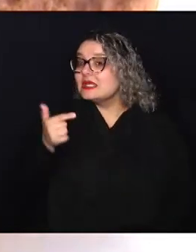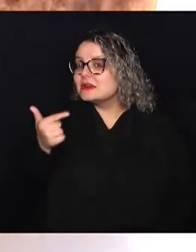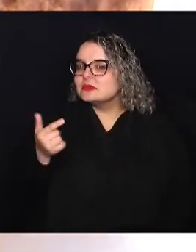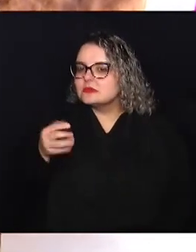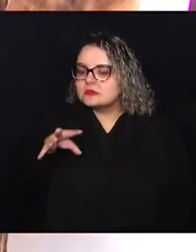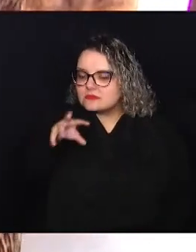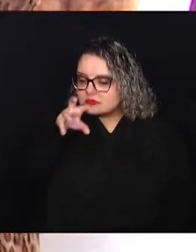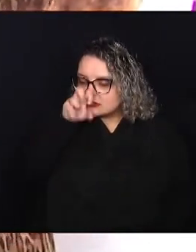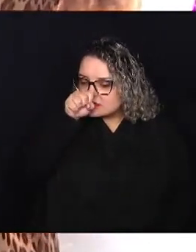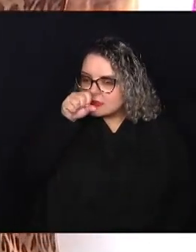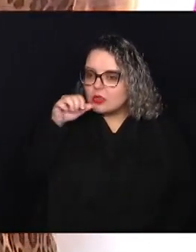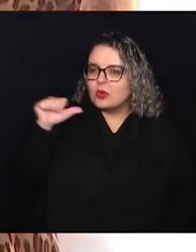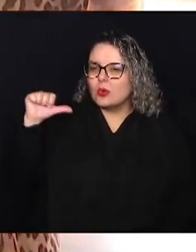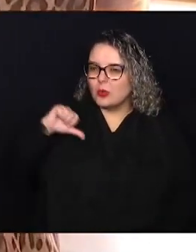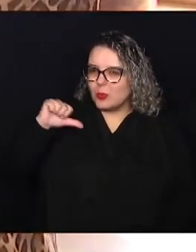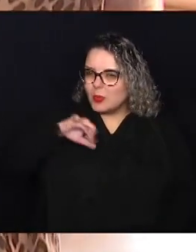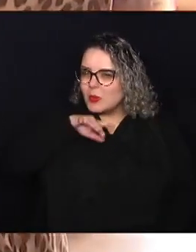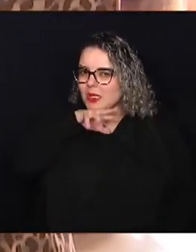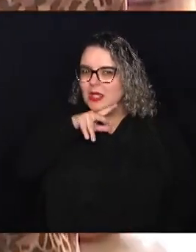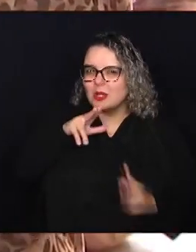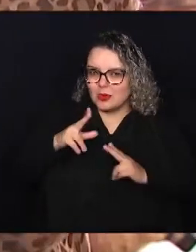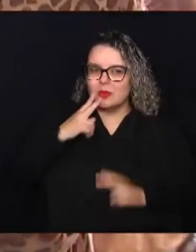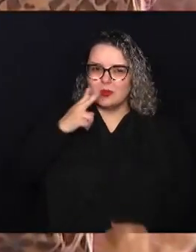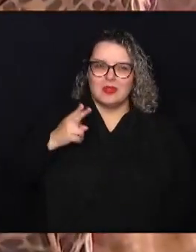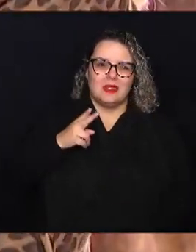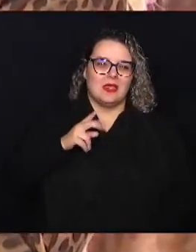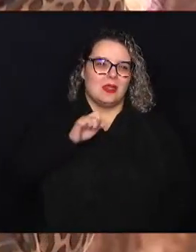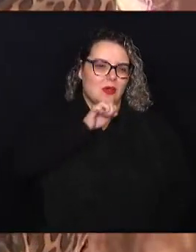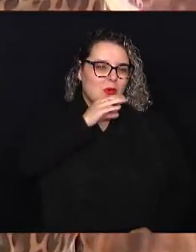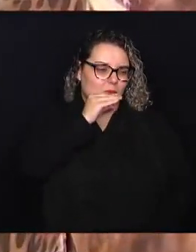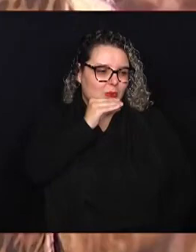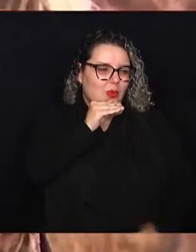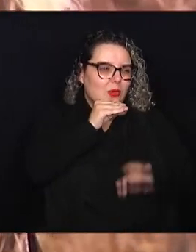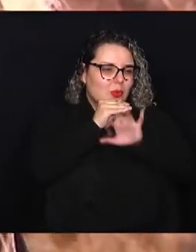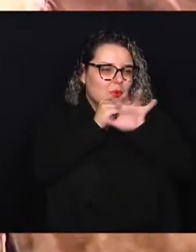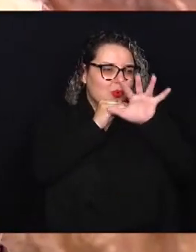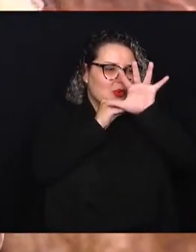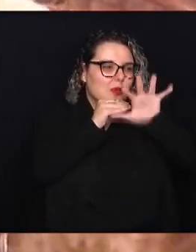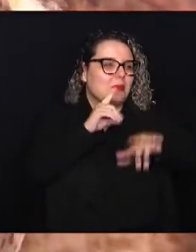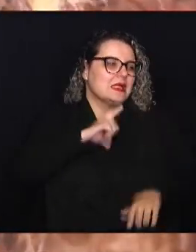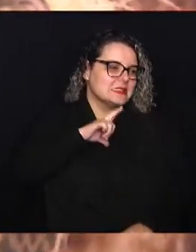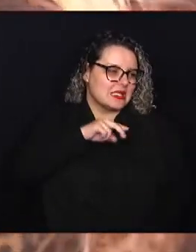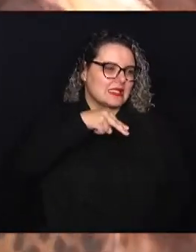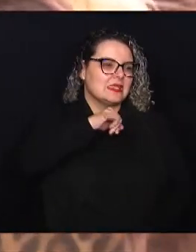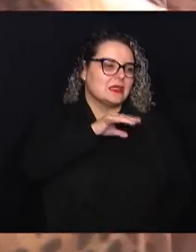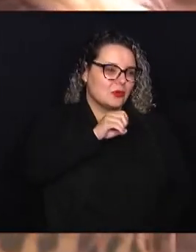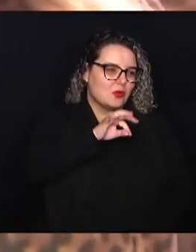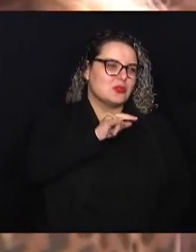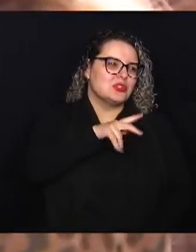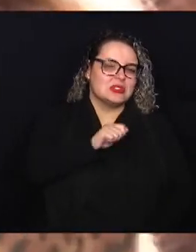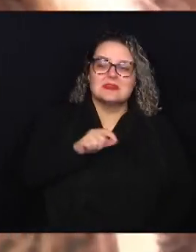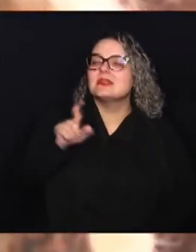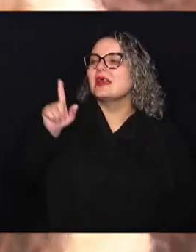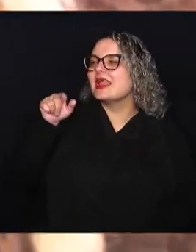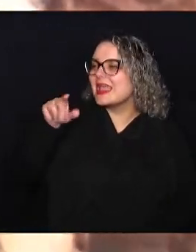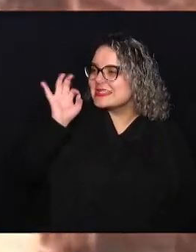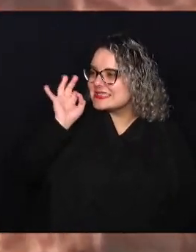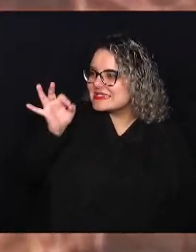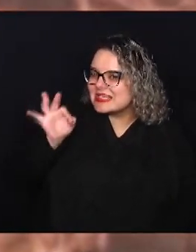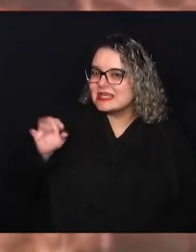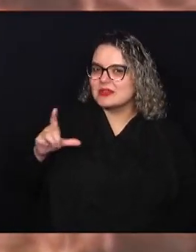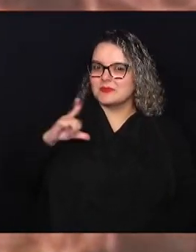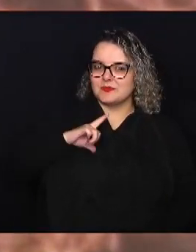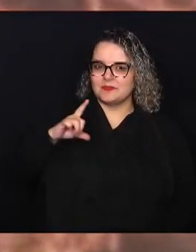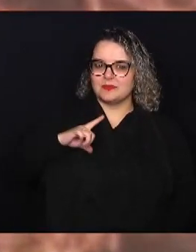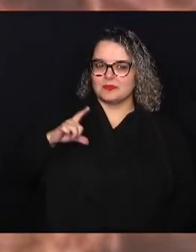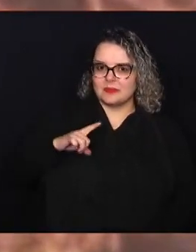cheiro ruim, como tem o cigarro... É, o vaporzinho, mas tem a nicotina, né? Exato. Esse vaporzinho que, inclusive, eles têm os cantos da